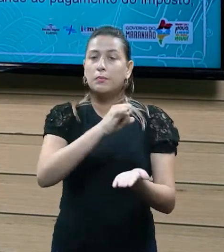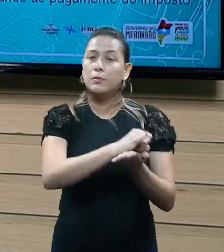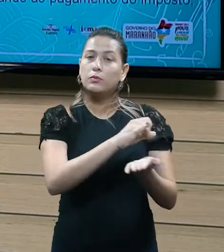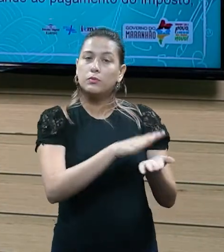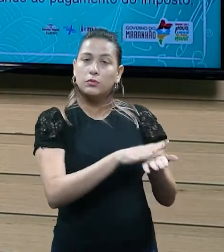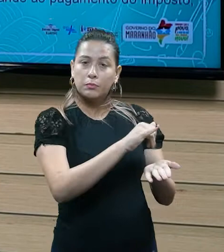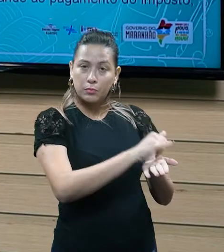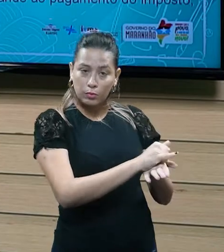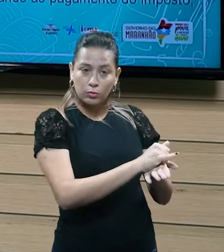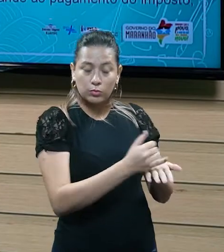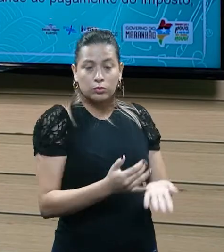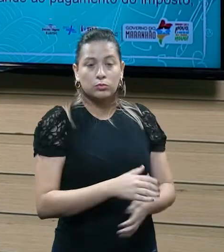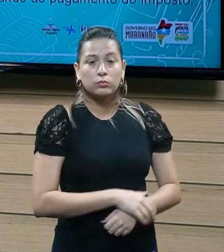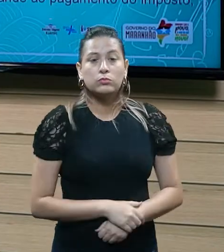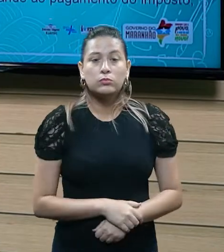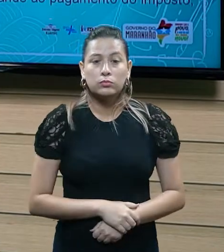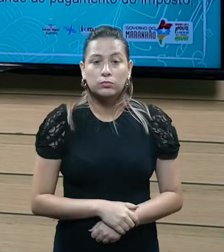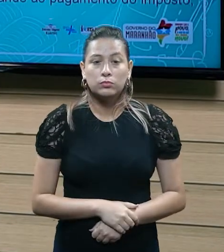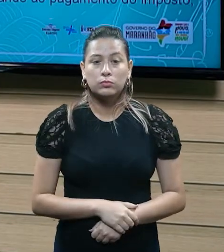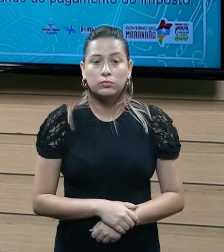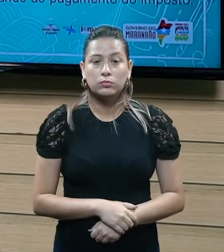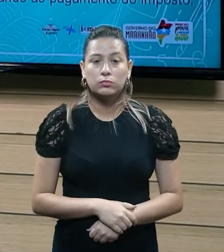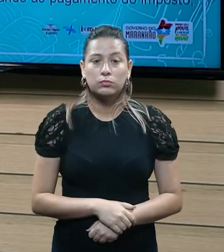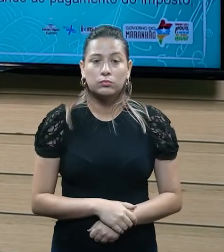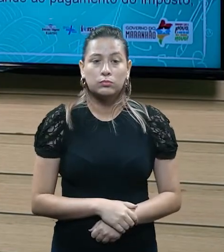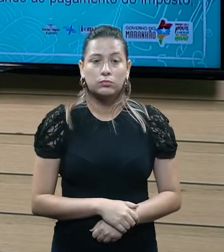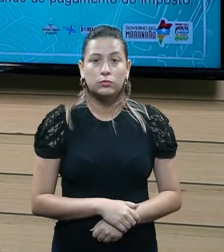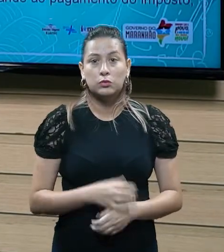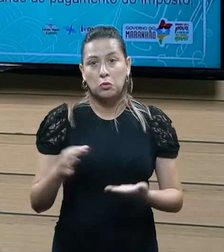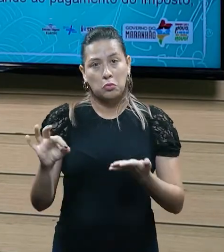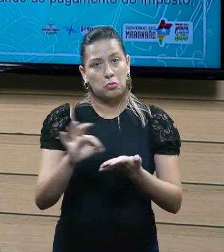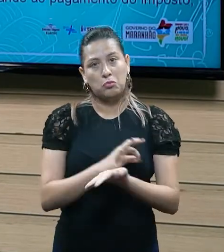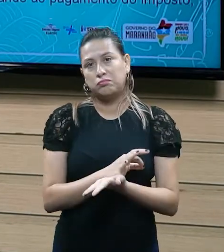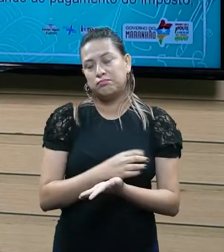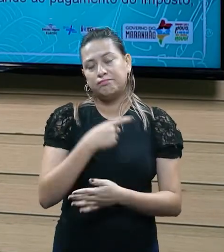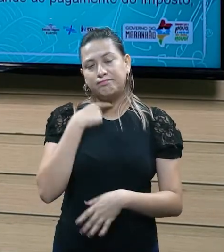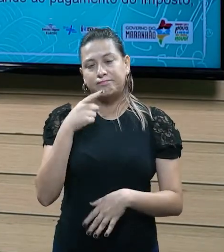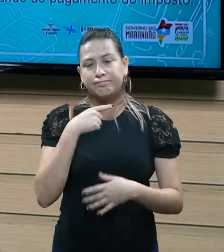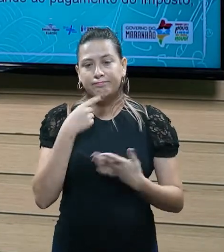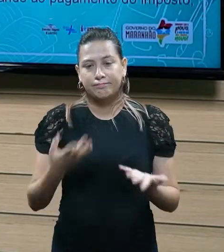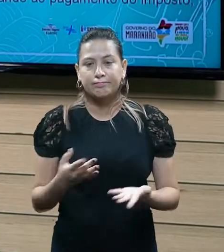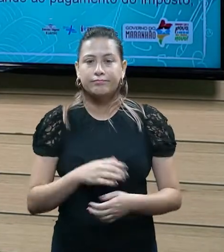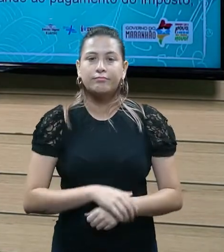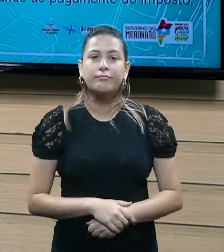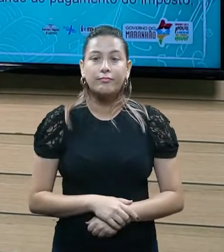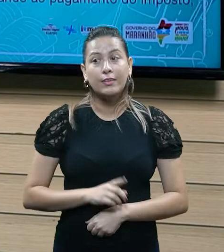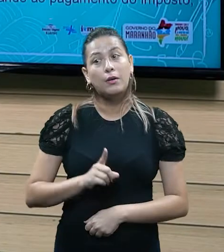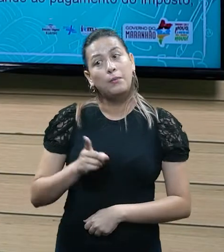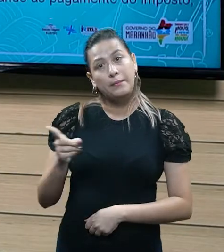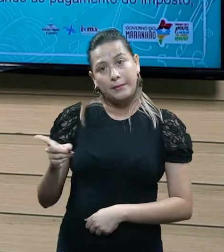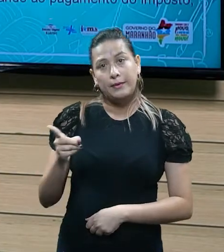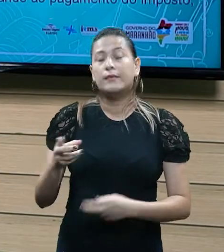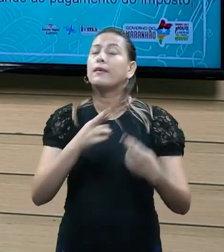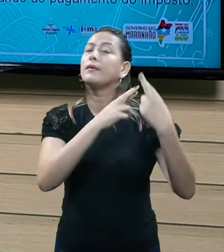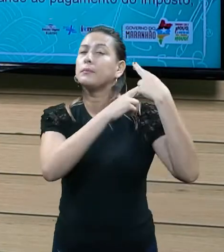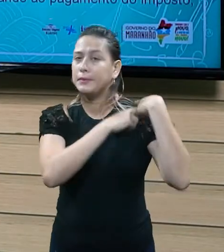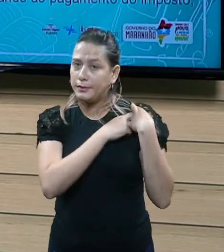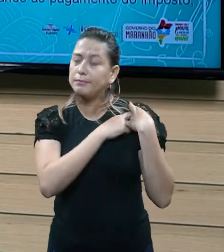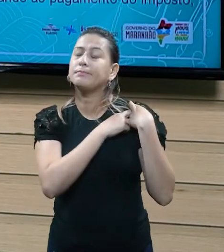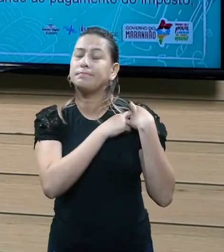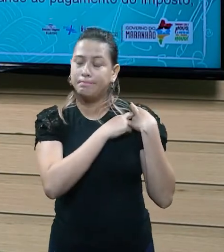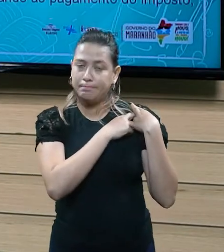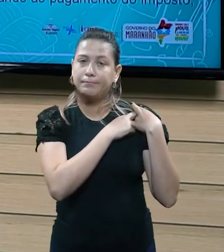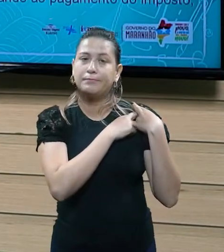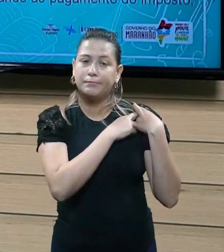efeitos perante o fisco. Então, aquele contrato ele não produz efeitos. Então, o Joãozinho, de fato, ele vai ser responsabilizado pelo